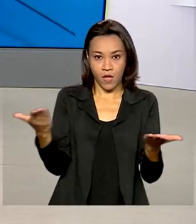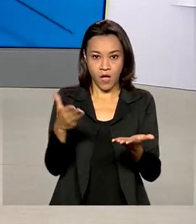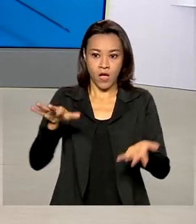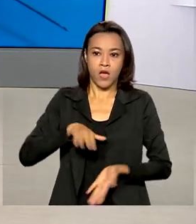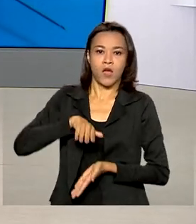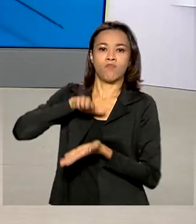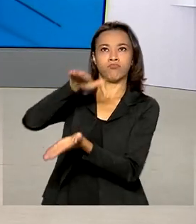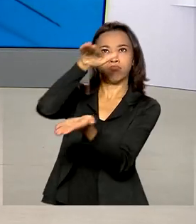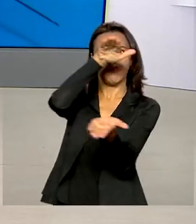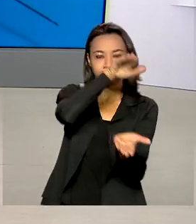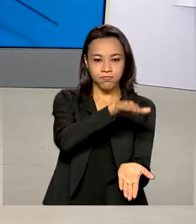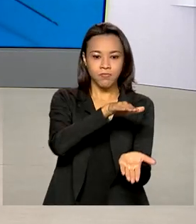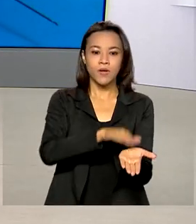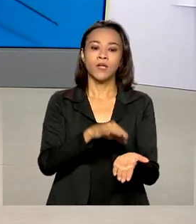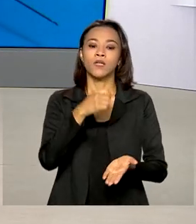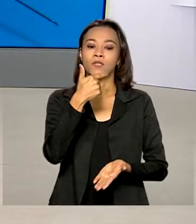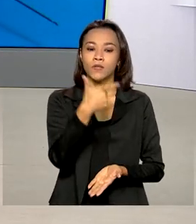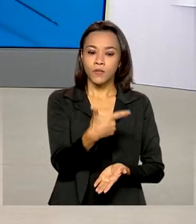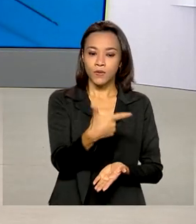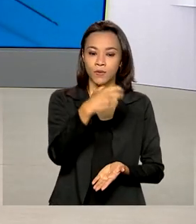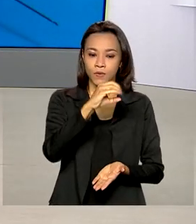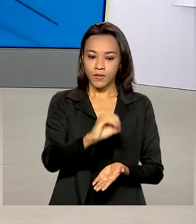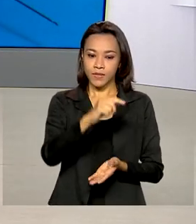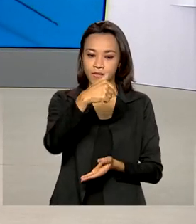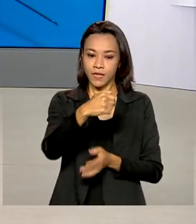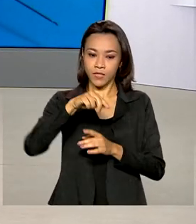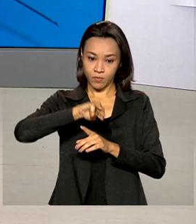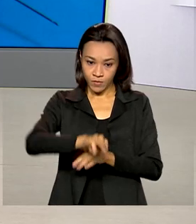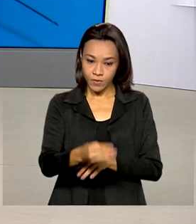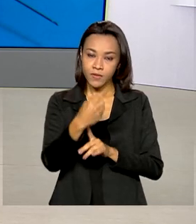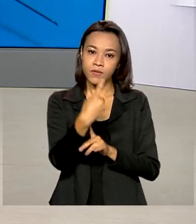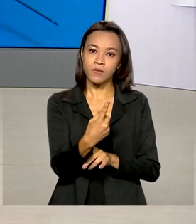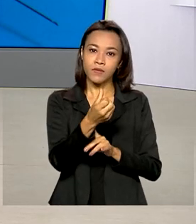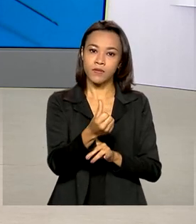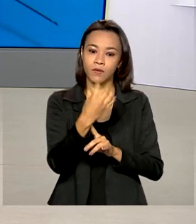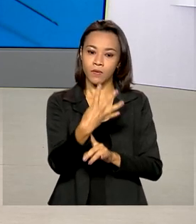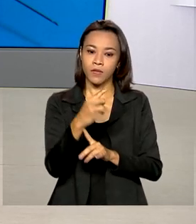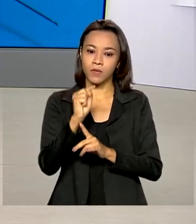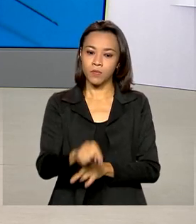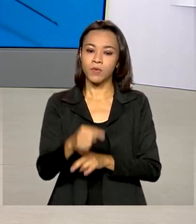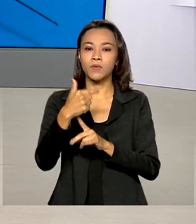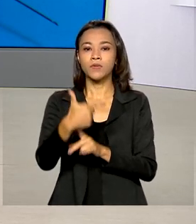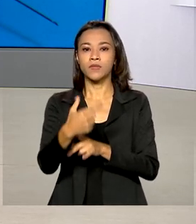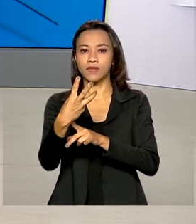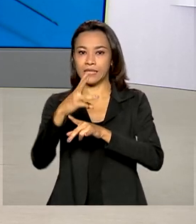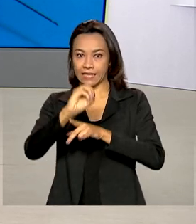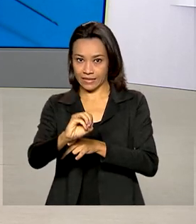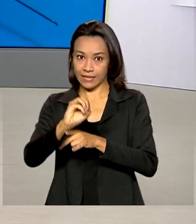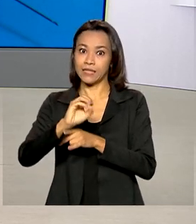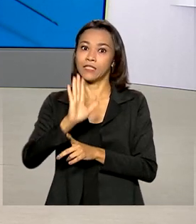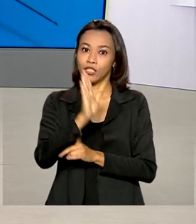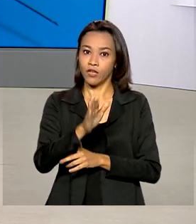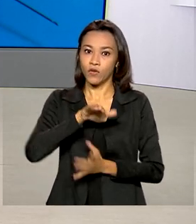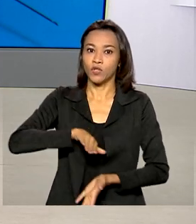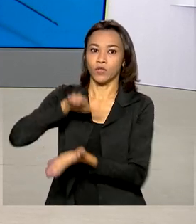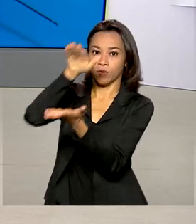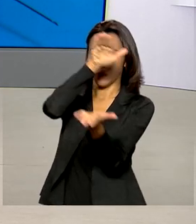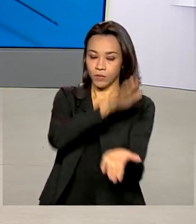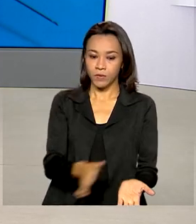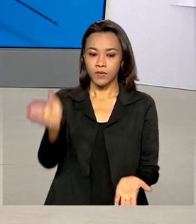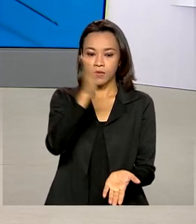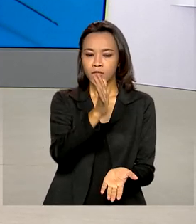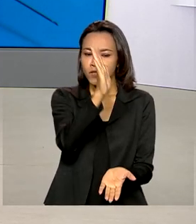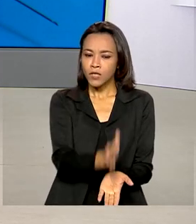distribuídas 207.164.230 doses de vacinas. Doses